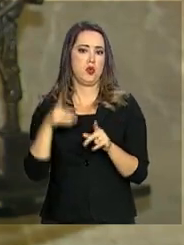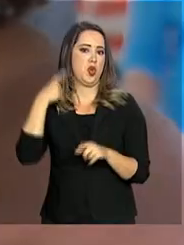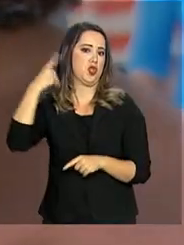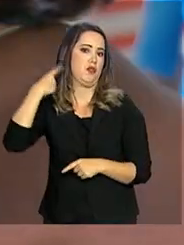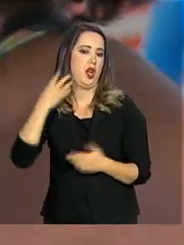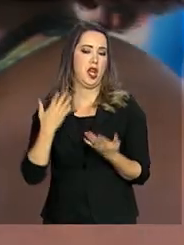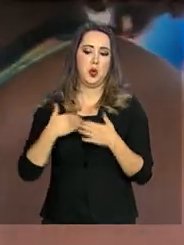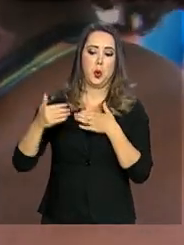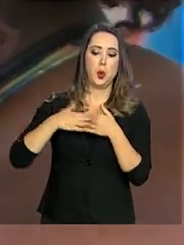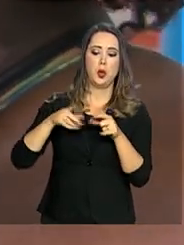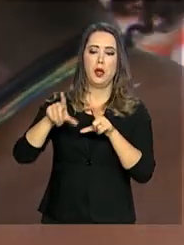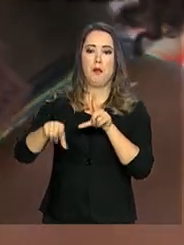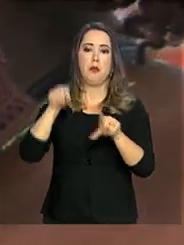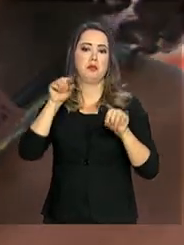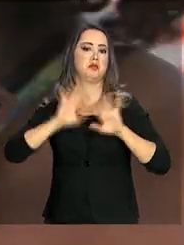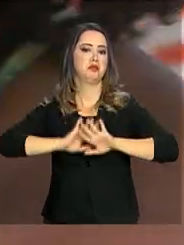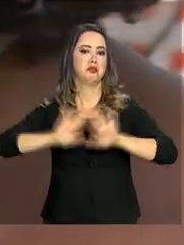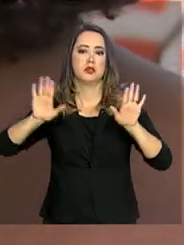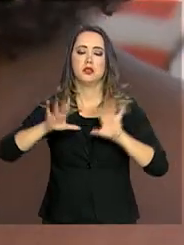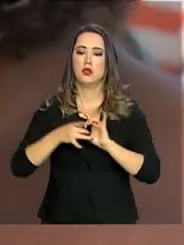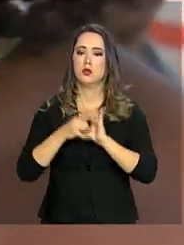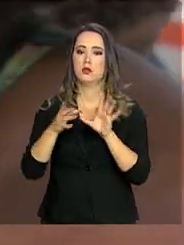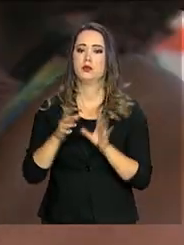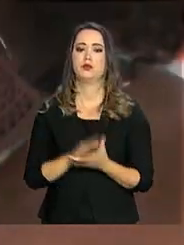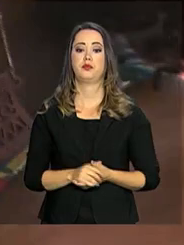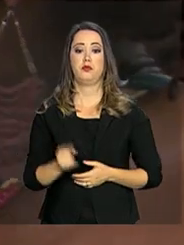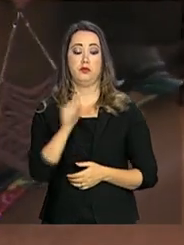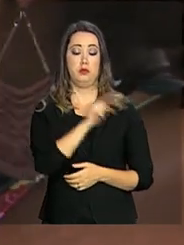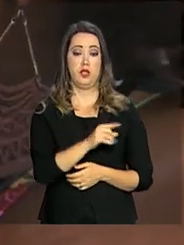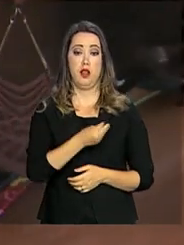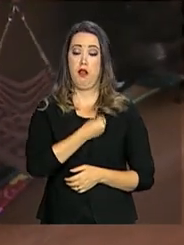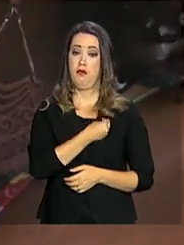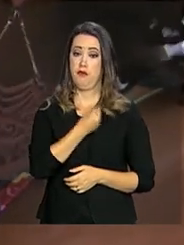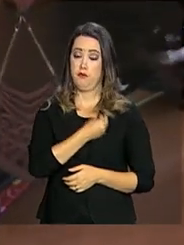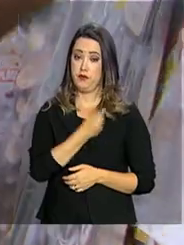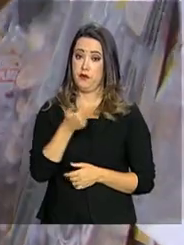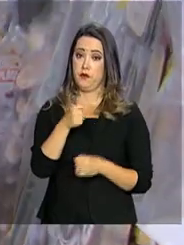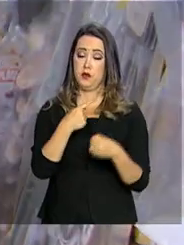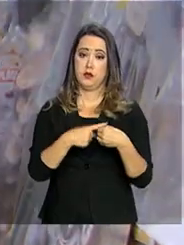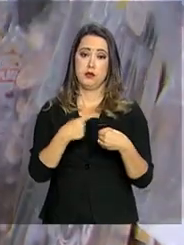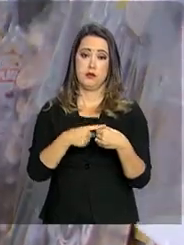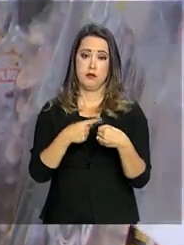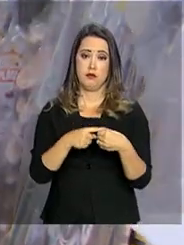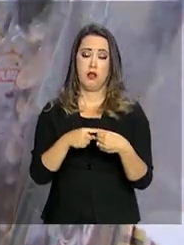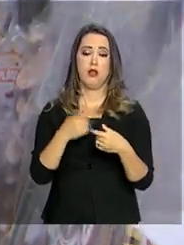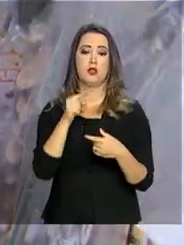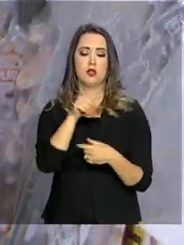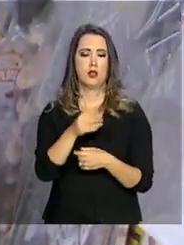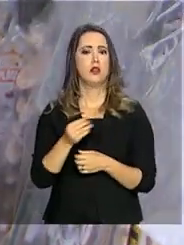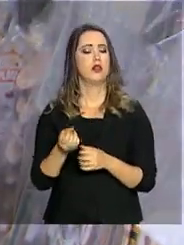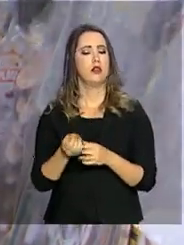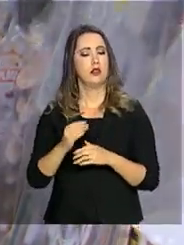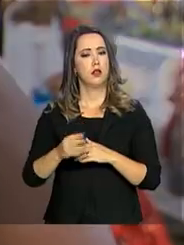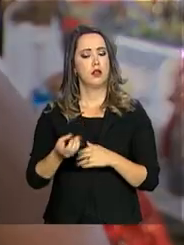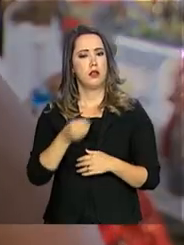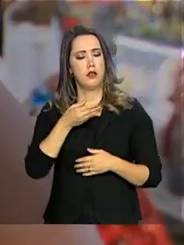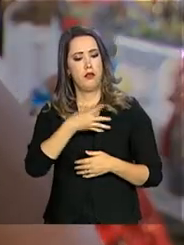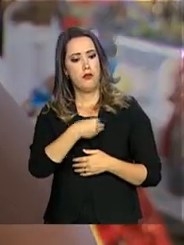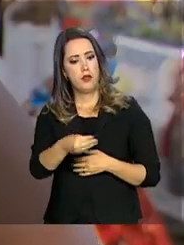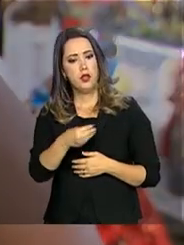pessoa. Elisângela mora na Vila Kennedy, comunidade da Zona Oeste da cidade. Foi lá que criou os três filhos.